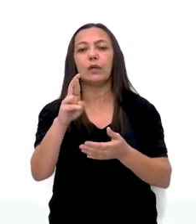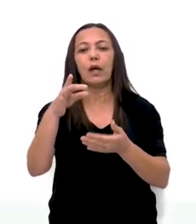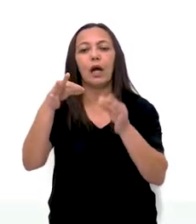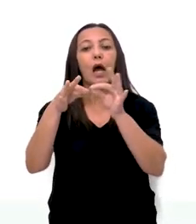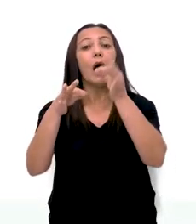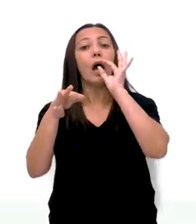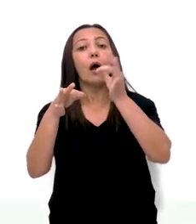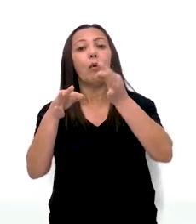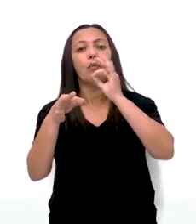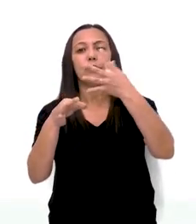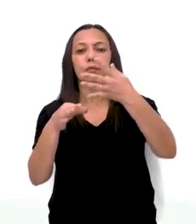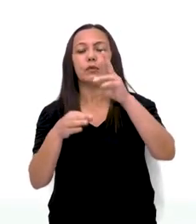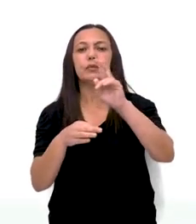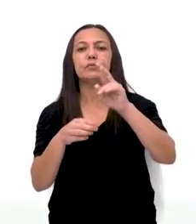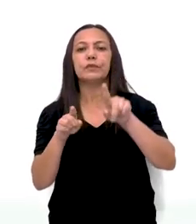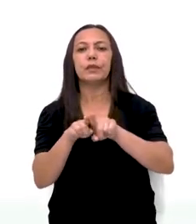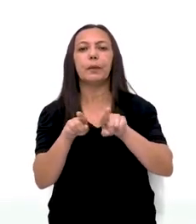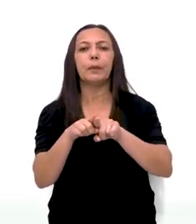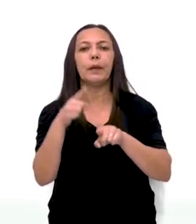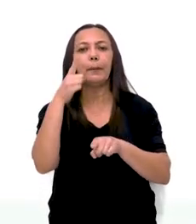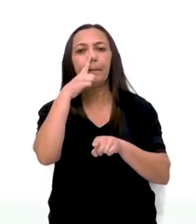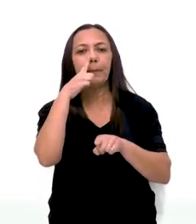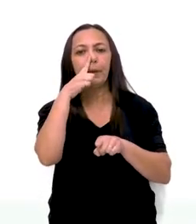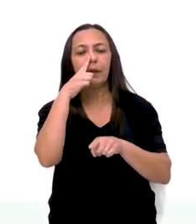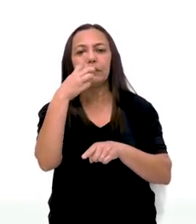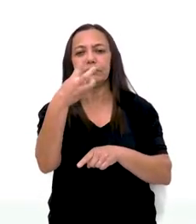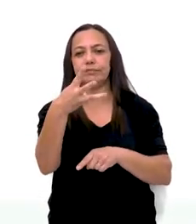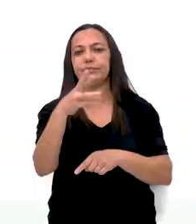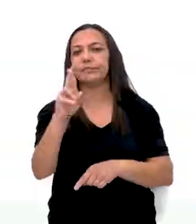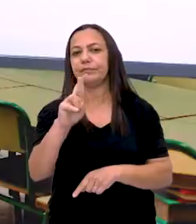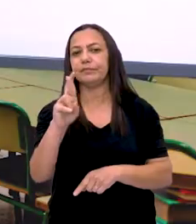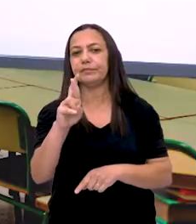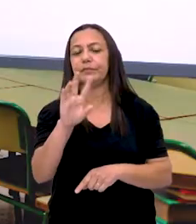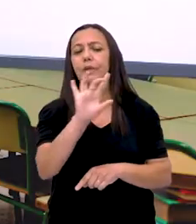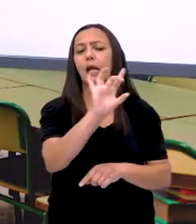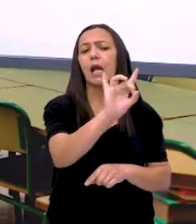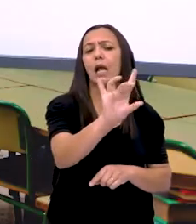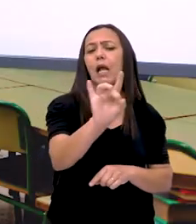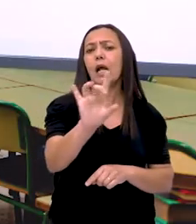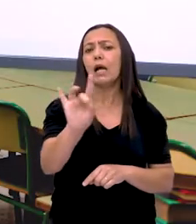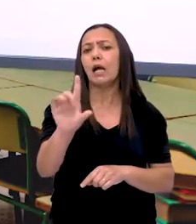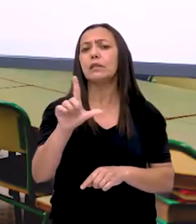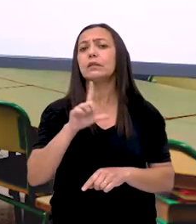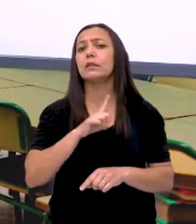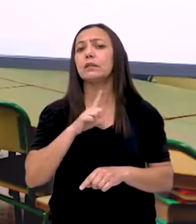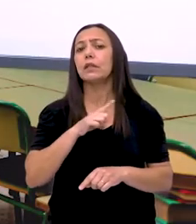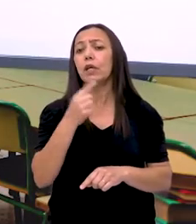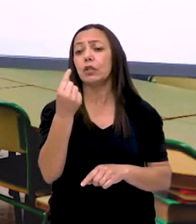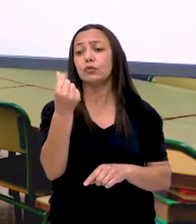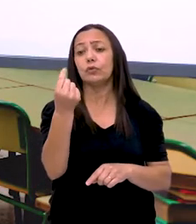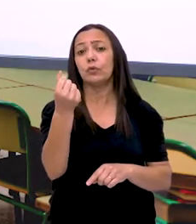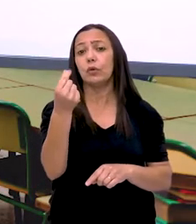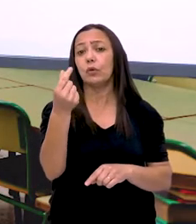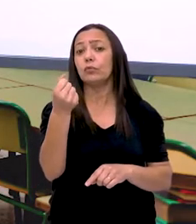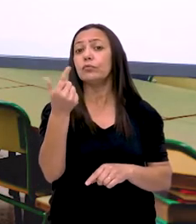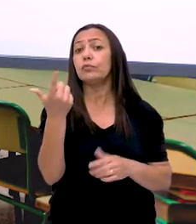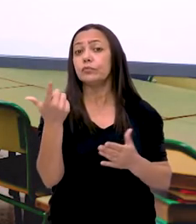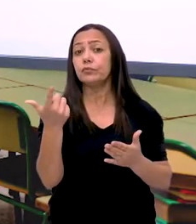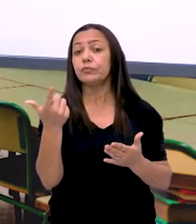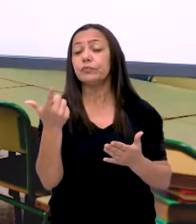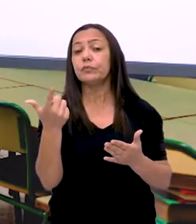reais foi a uva e temos um biscoito que custou 3 reais. Cada produto tem o seu determinado valor.